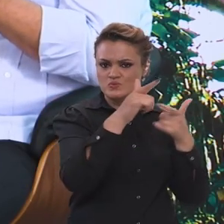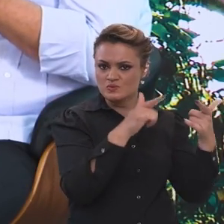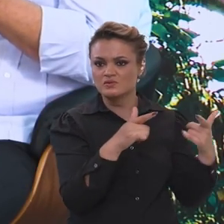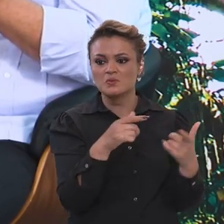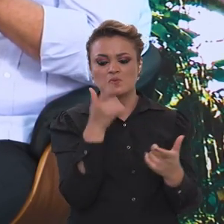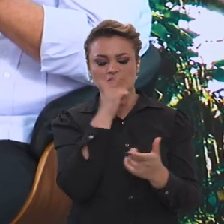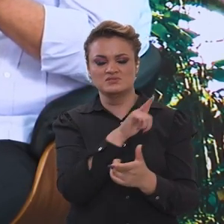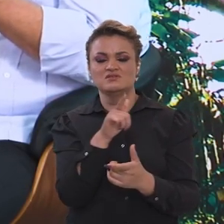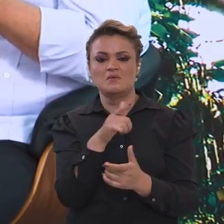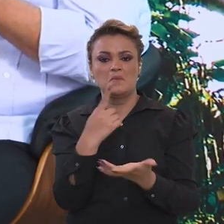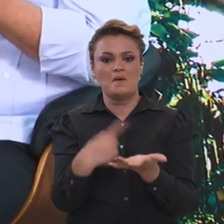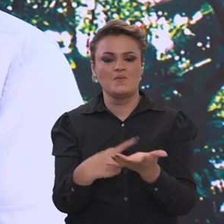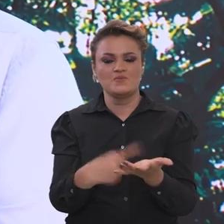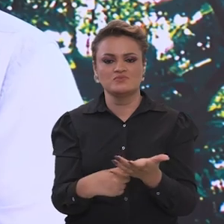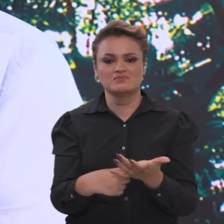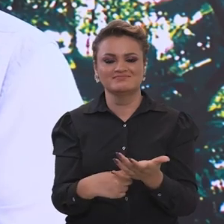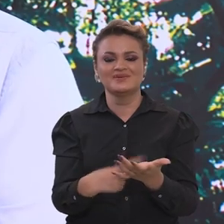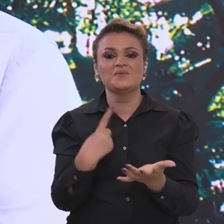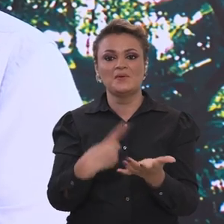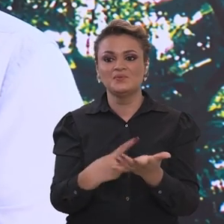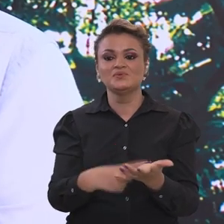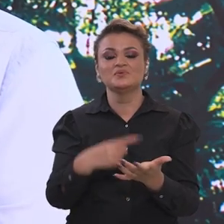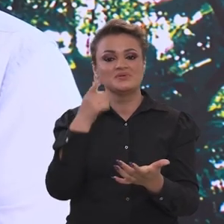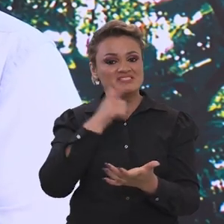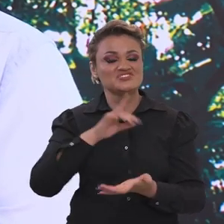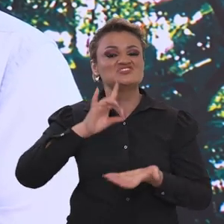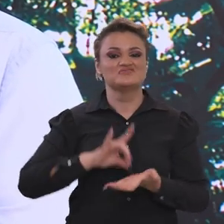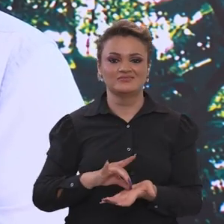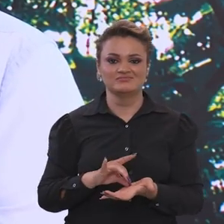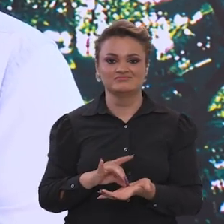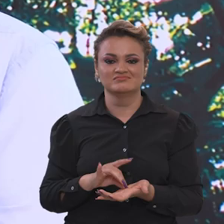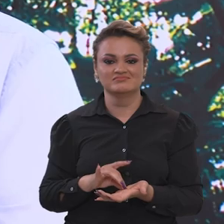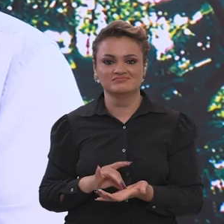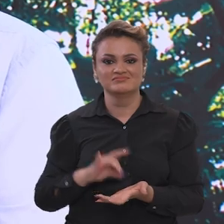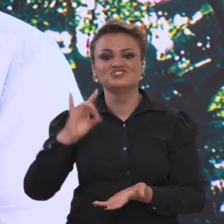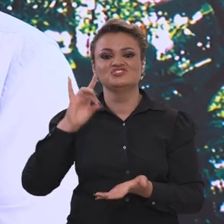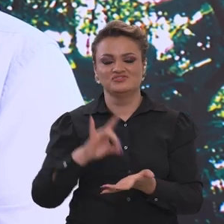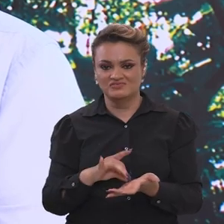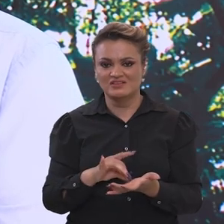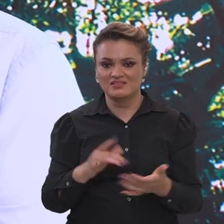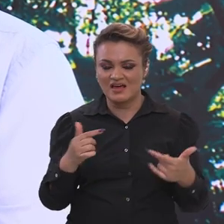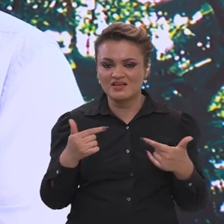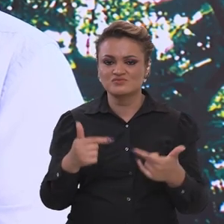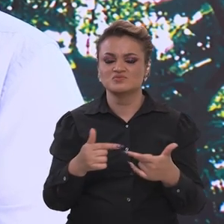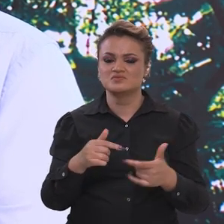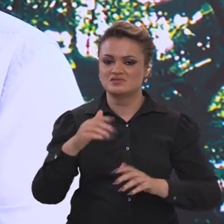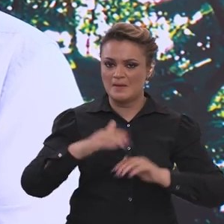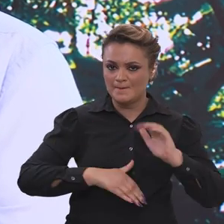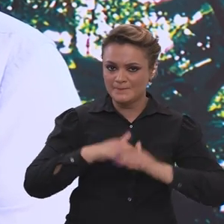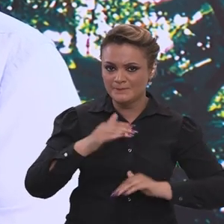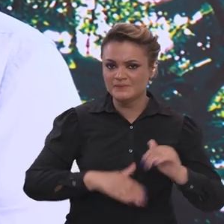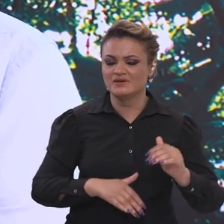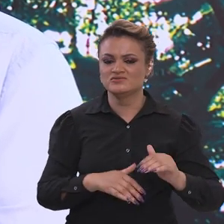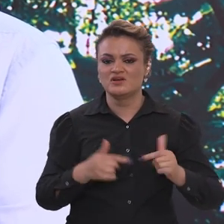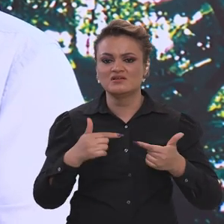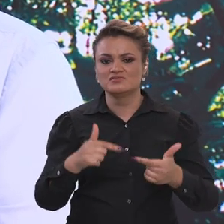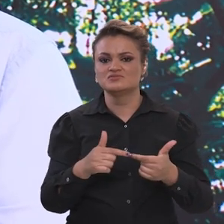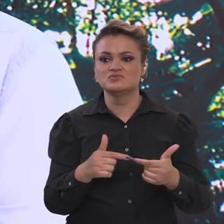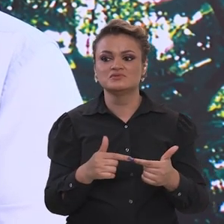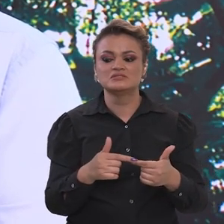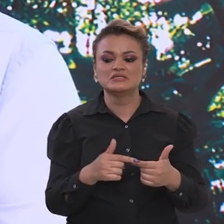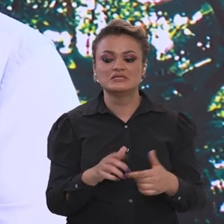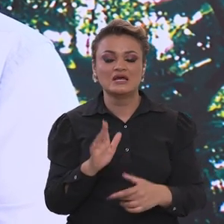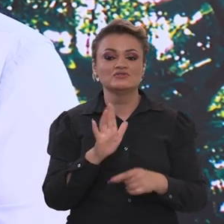nações de desenvolvimento construíram um acordo que possa efetivamente ter ações concretas